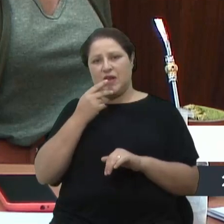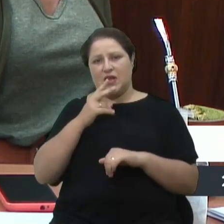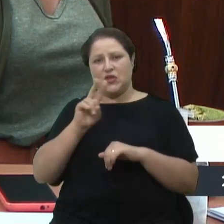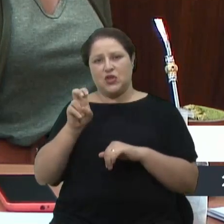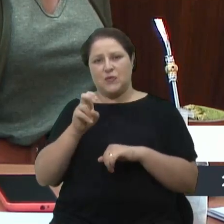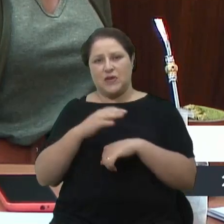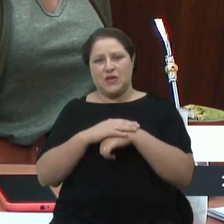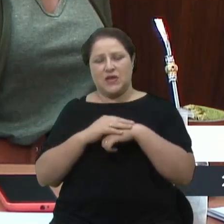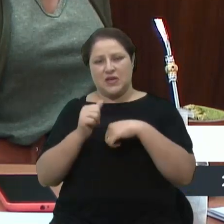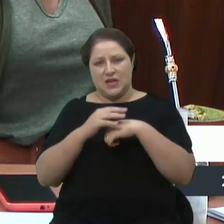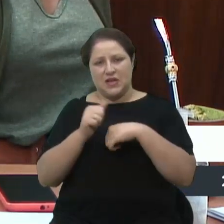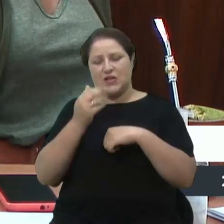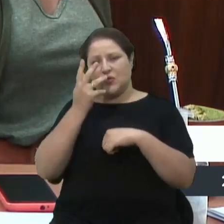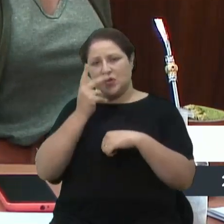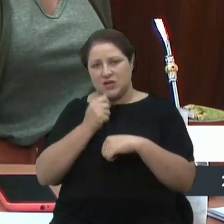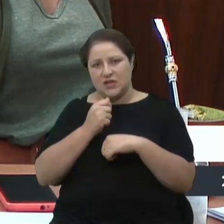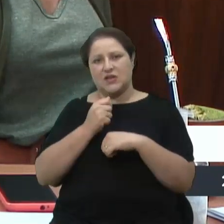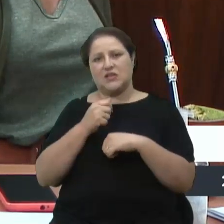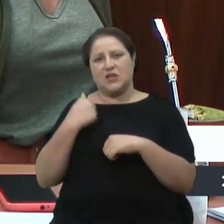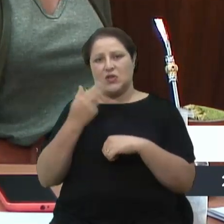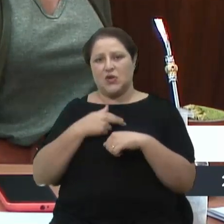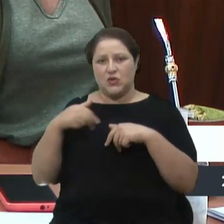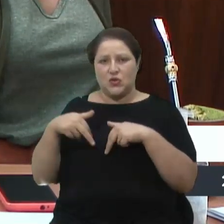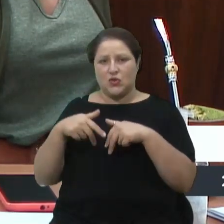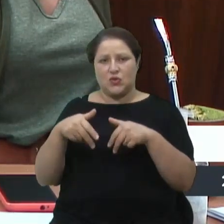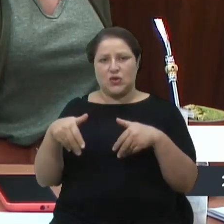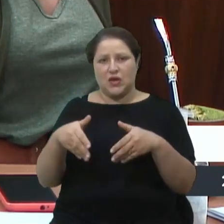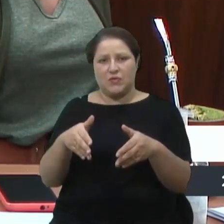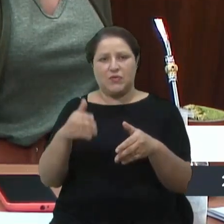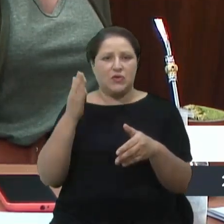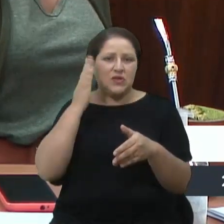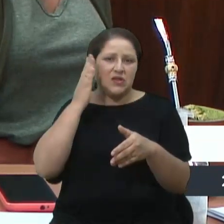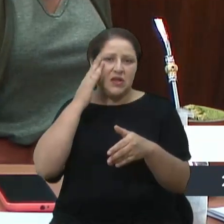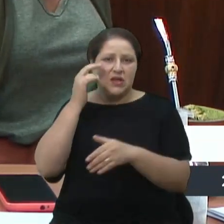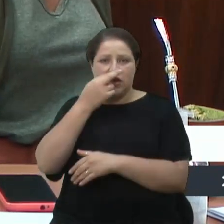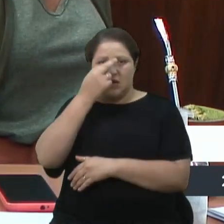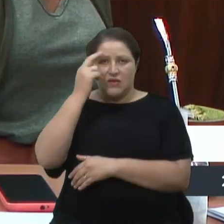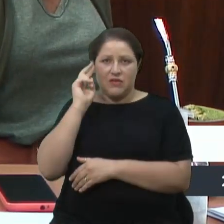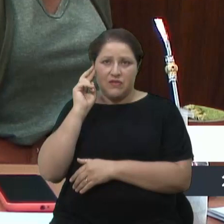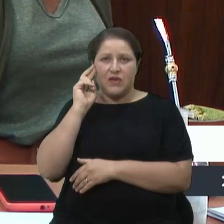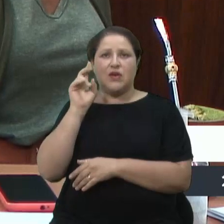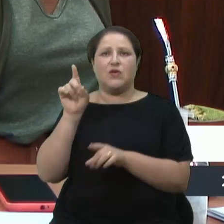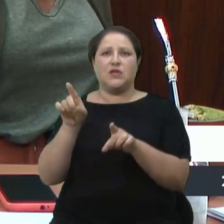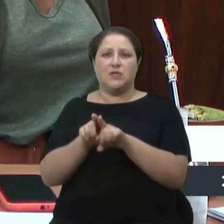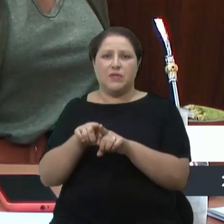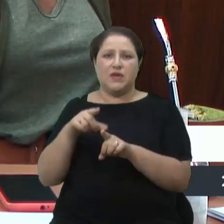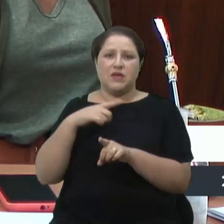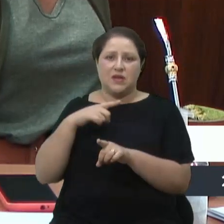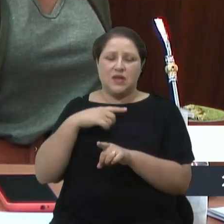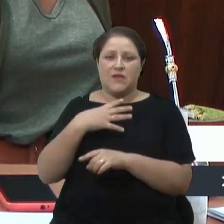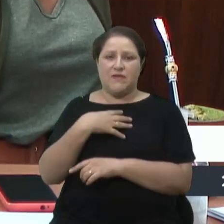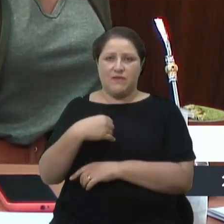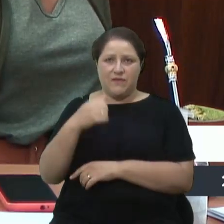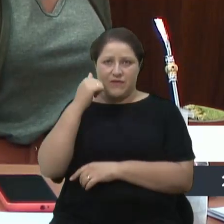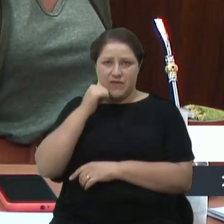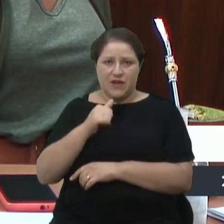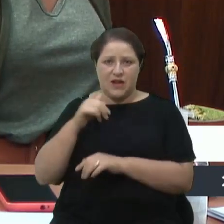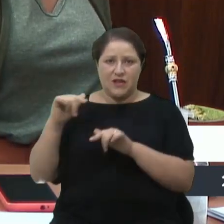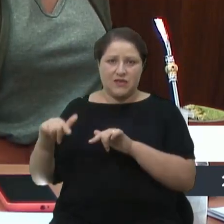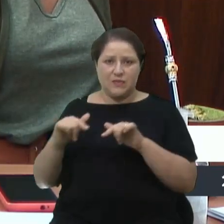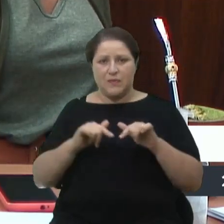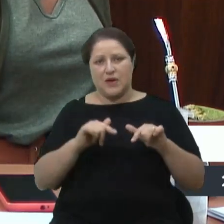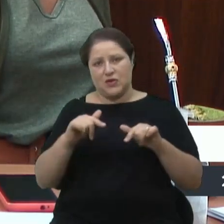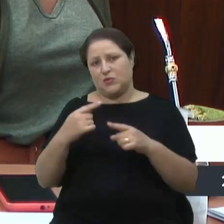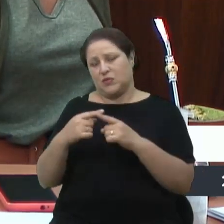e é isso, a nossa jornada, eu sei que o vereador Rafael também está com a filha em vários espaços, porque